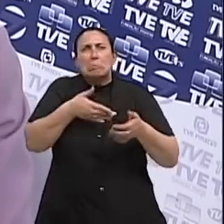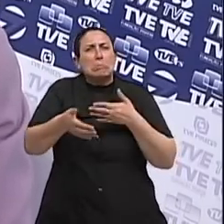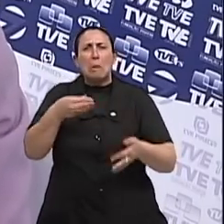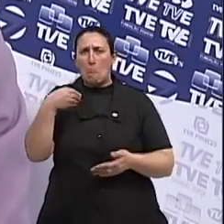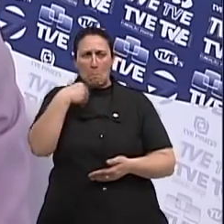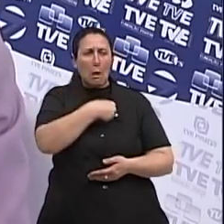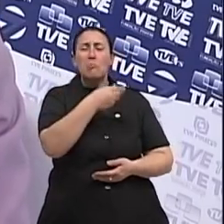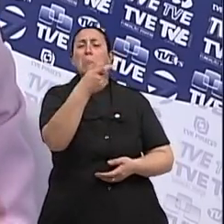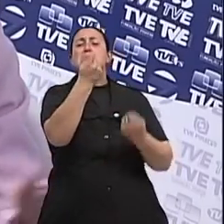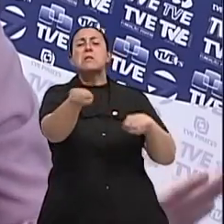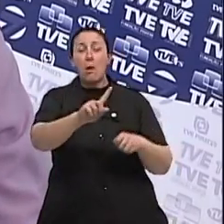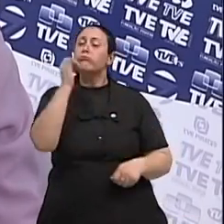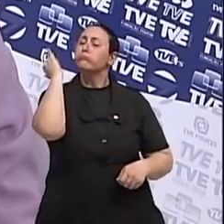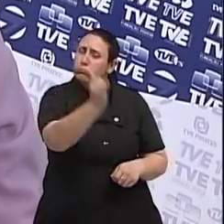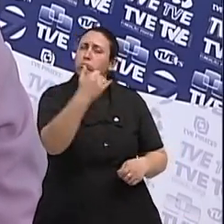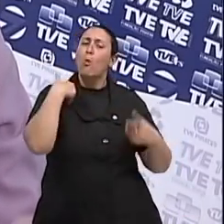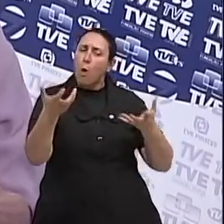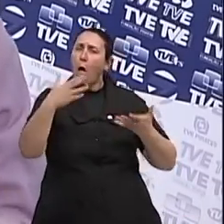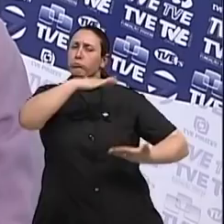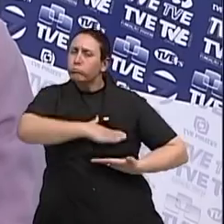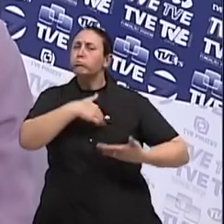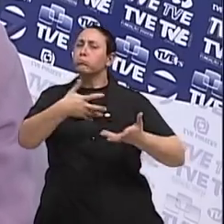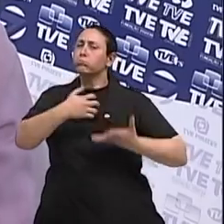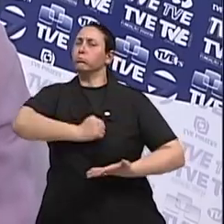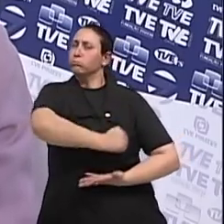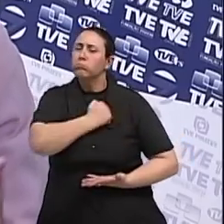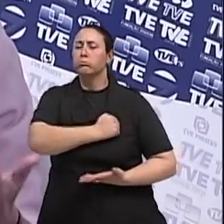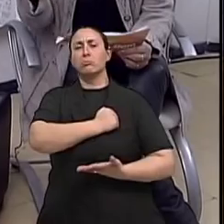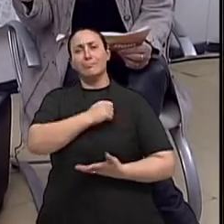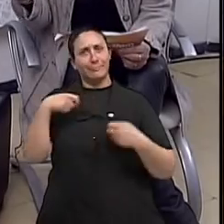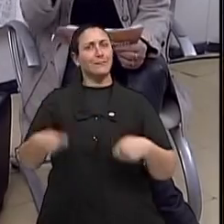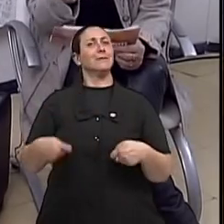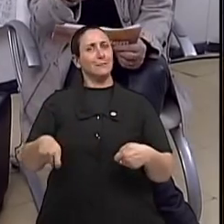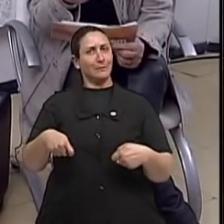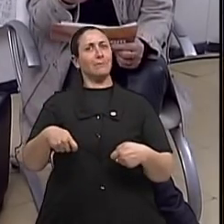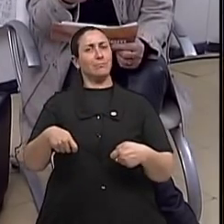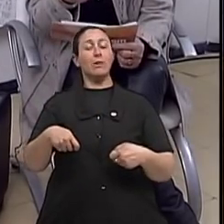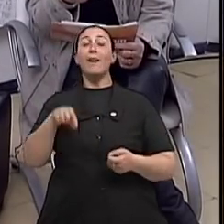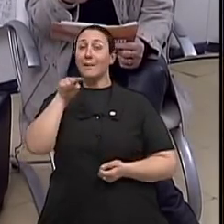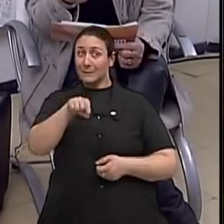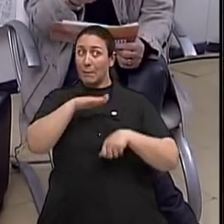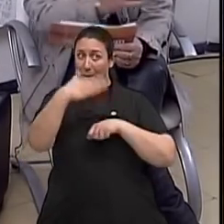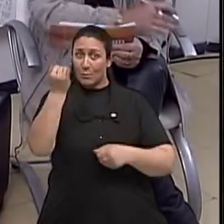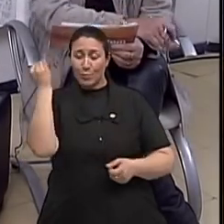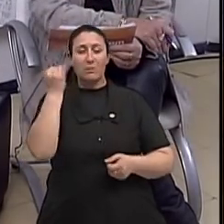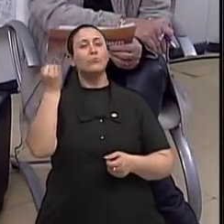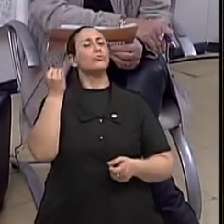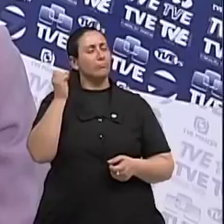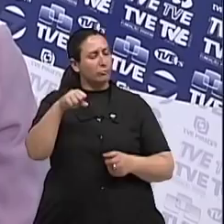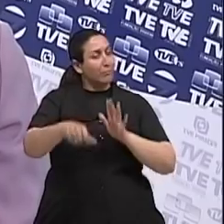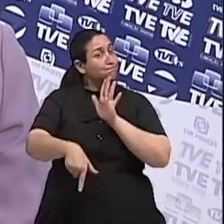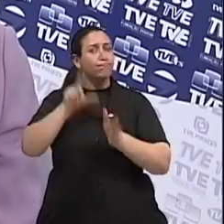visse que tem alguma coisa. Esse é o ideal. Então, o que nós podemos fazer? Esse é a detecção mais precoce. Mais precoce possível. Ok.